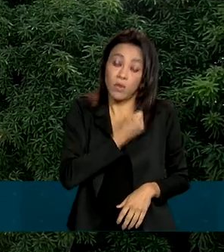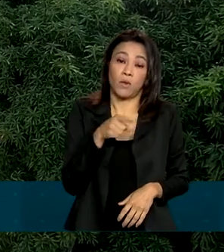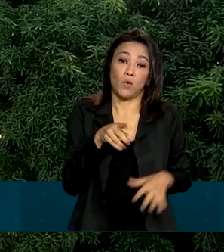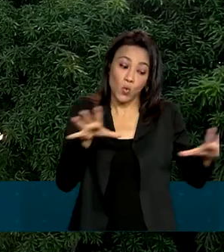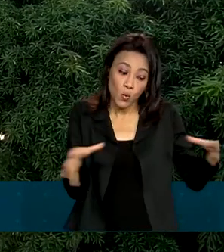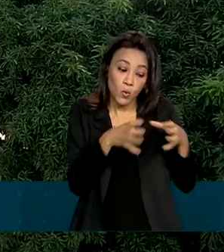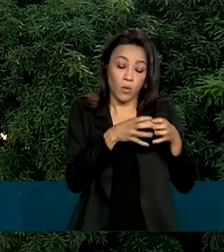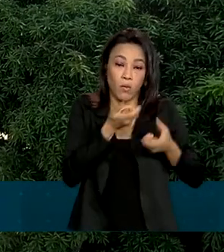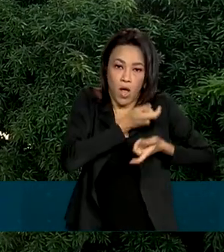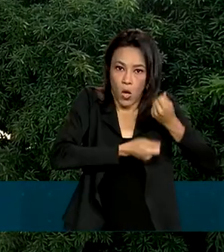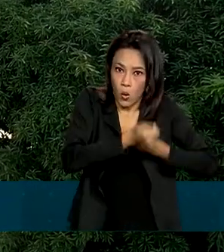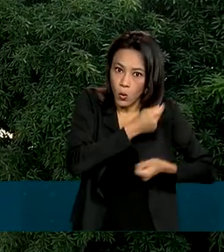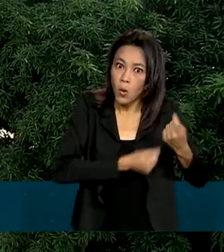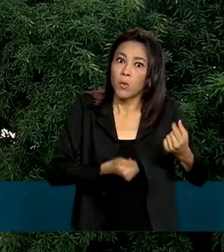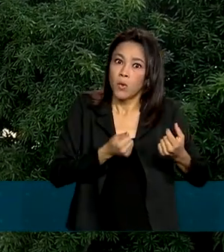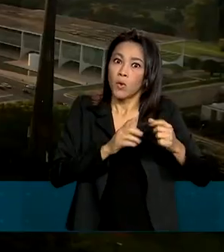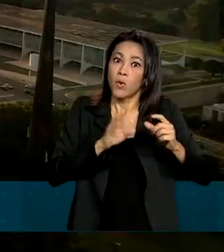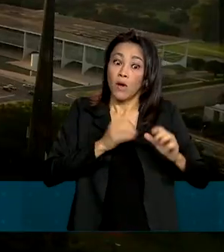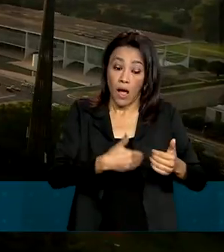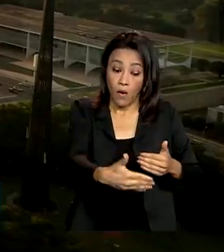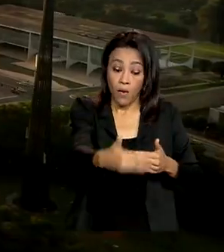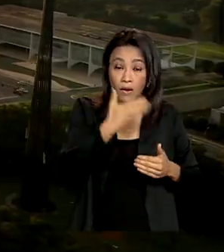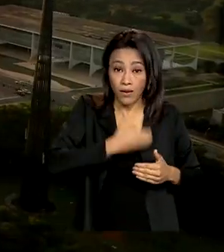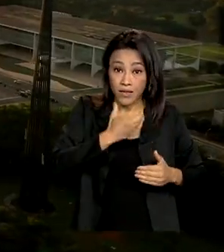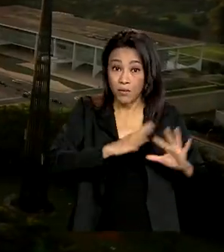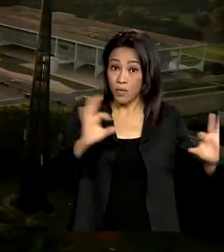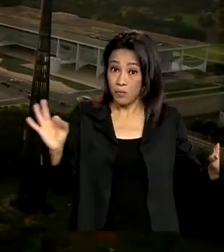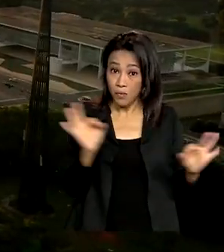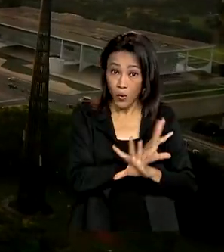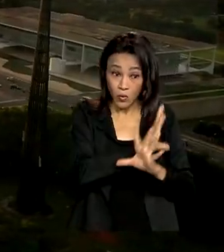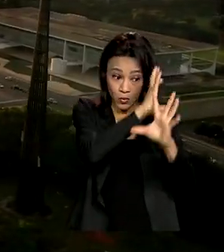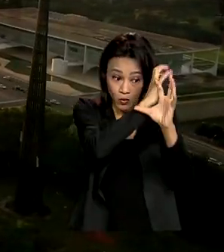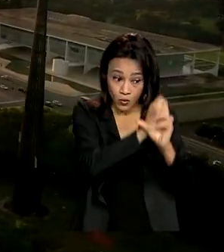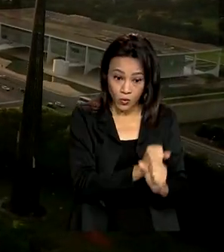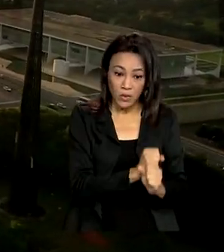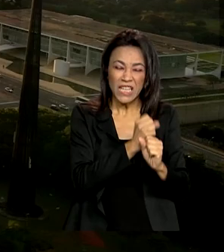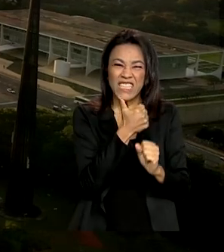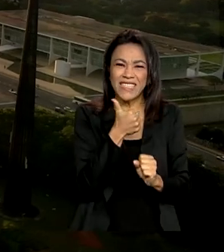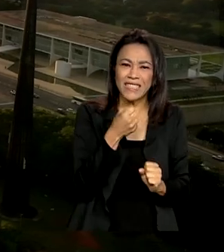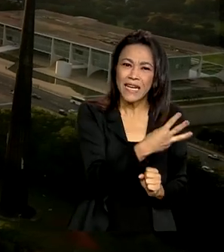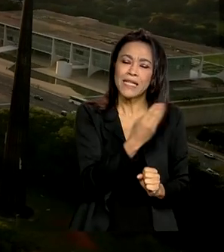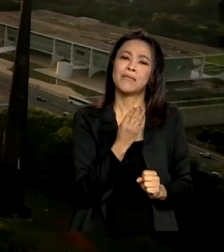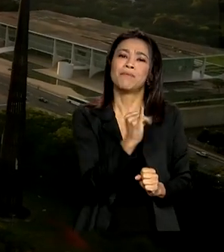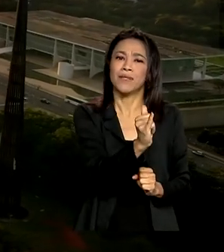é fechar o ano com saldo positivo nas contas públicas de 13,5 bilhões de reais.